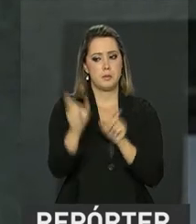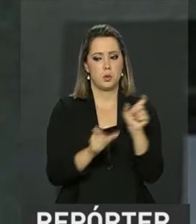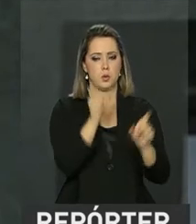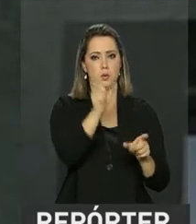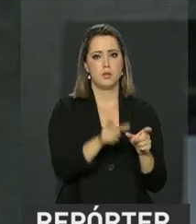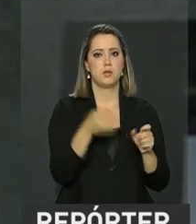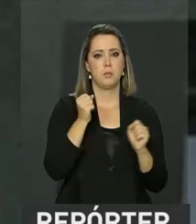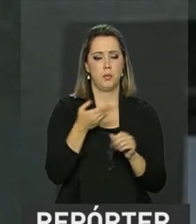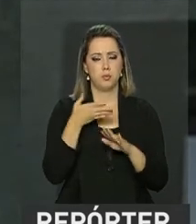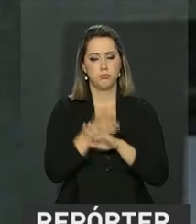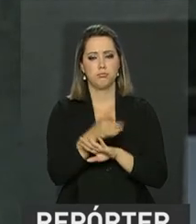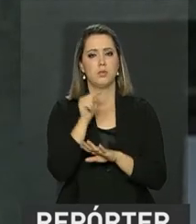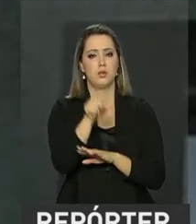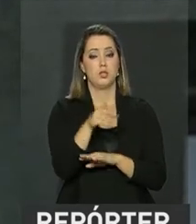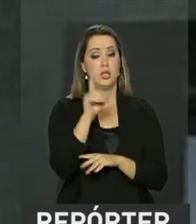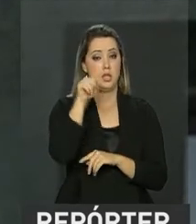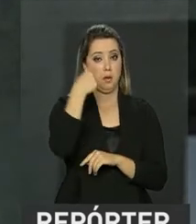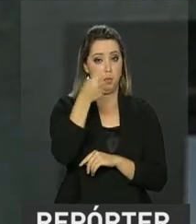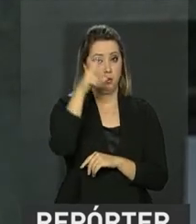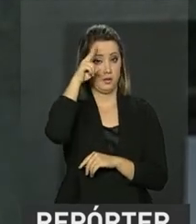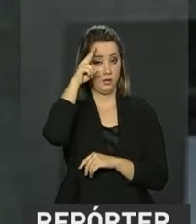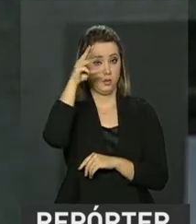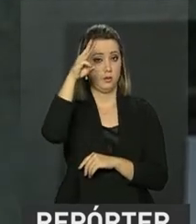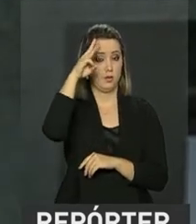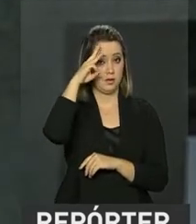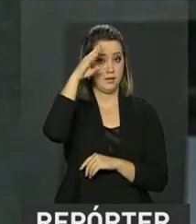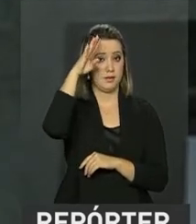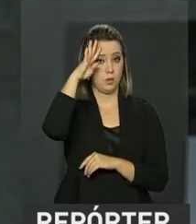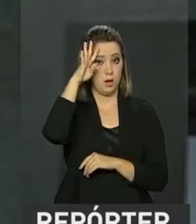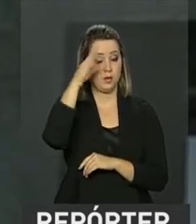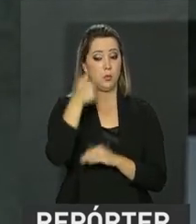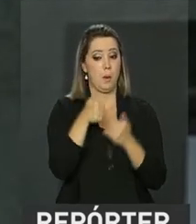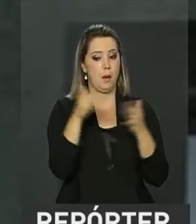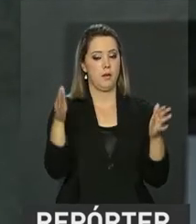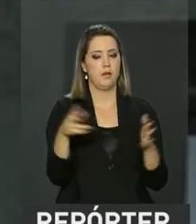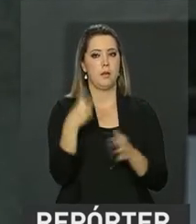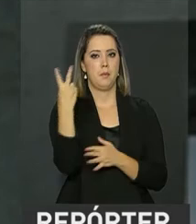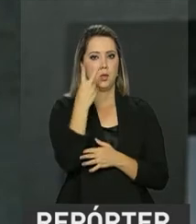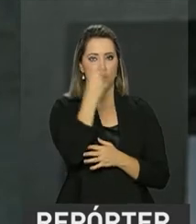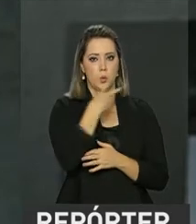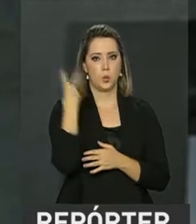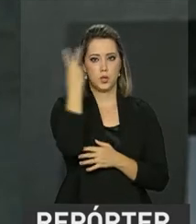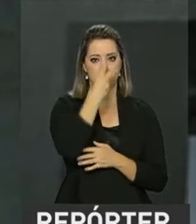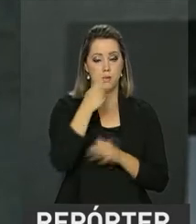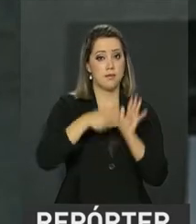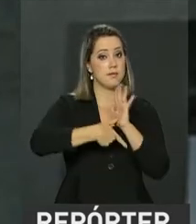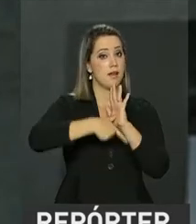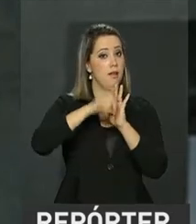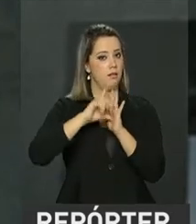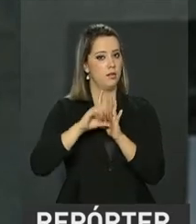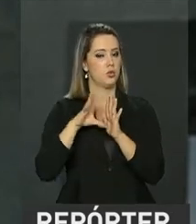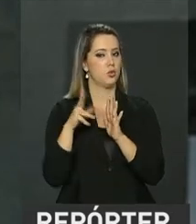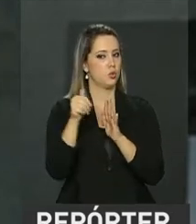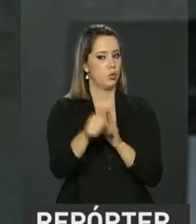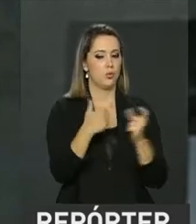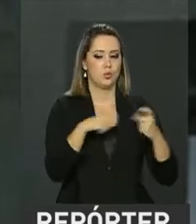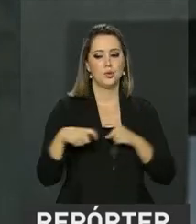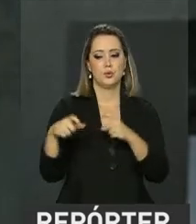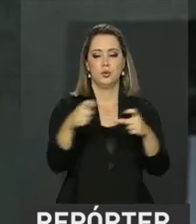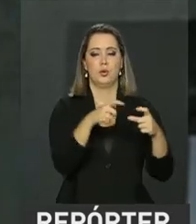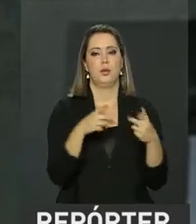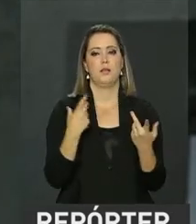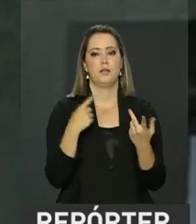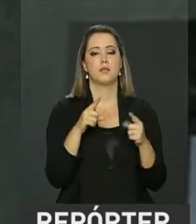semana. A partir de segunda-feira, terça e quarta, a Caixa abre duas horas mais cedo todas as suas agências para poder,